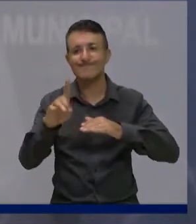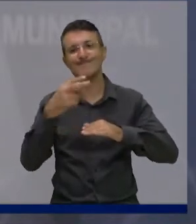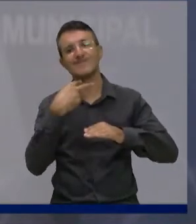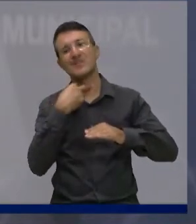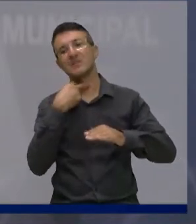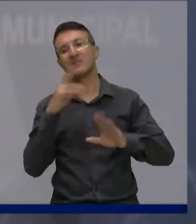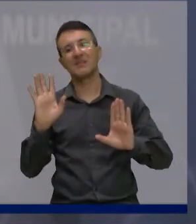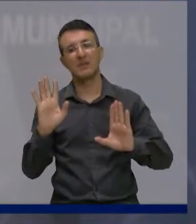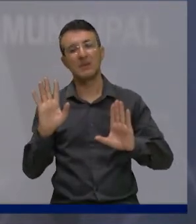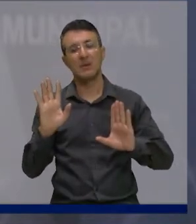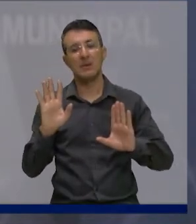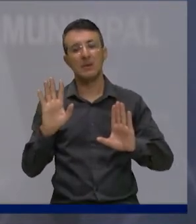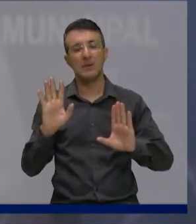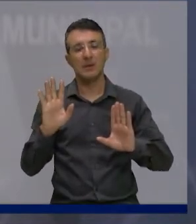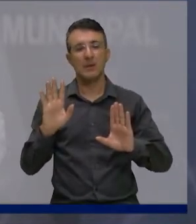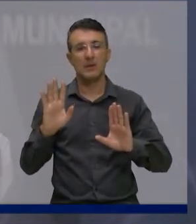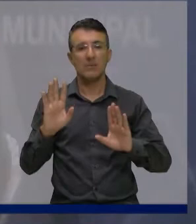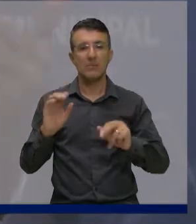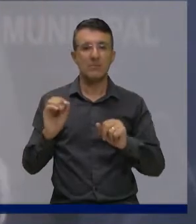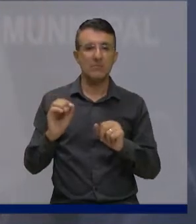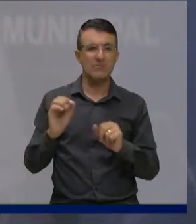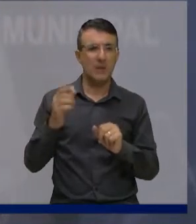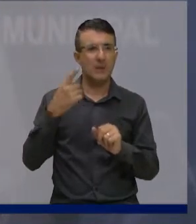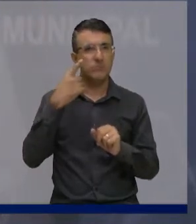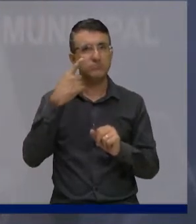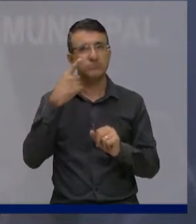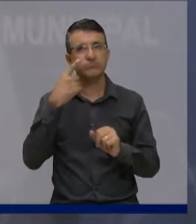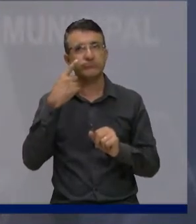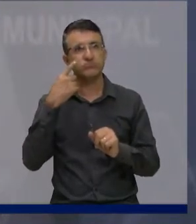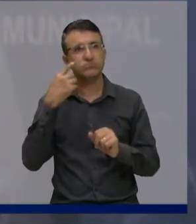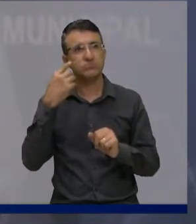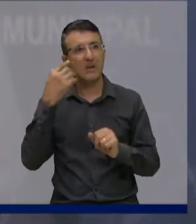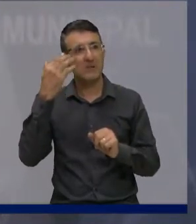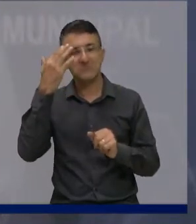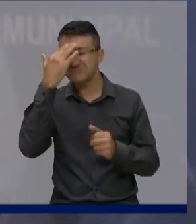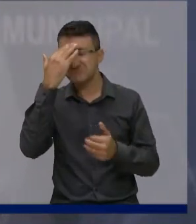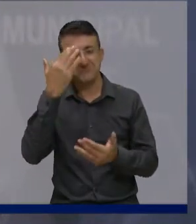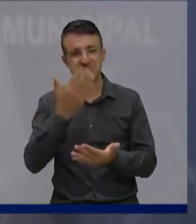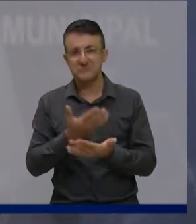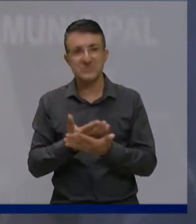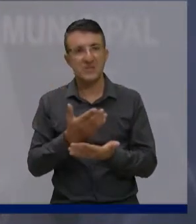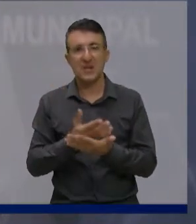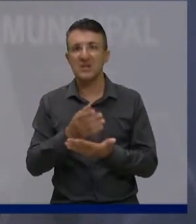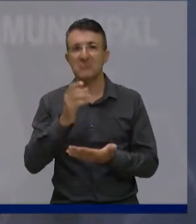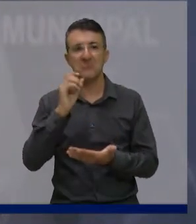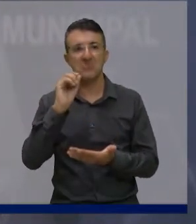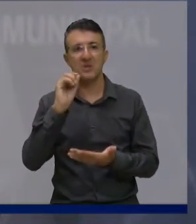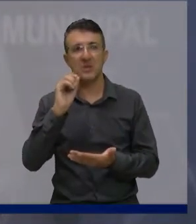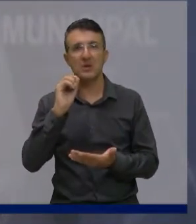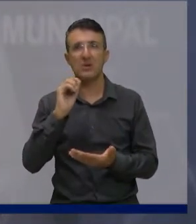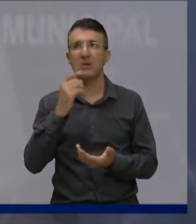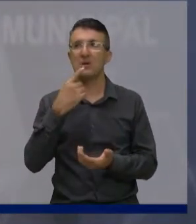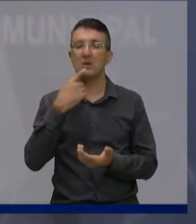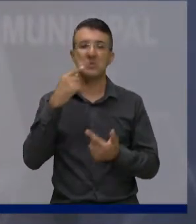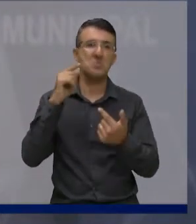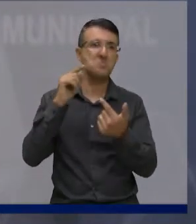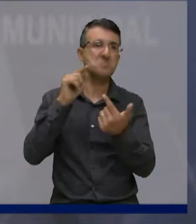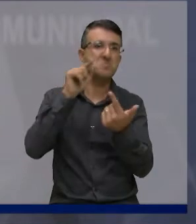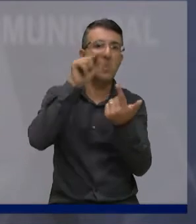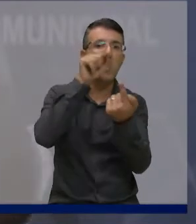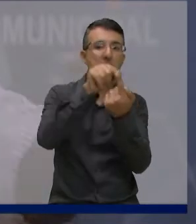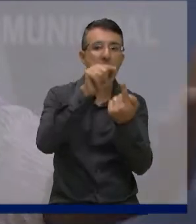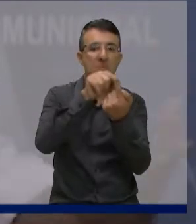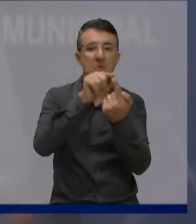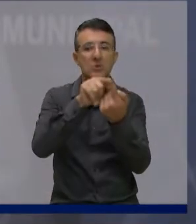essa foi a intenção do vereador Juvenil, mas acho que em respeito aos pares aqui, a gente precisa ter esse compromisso,